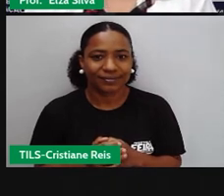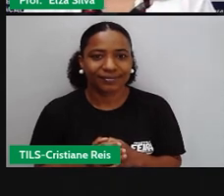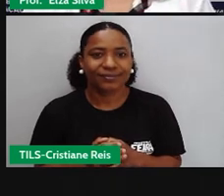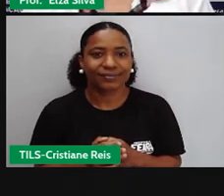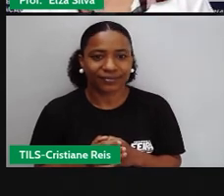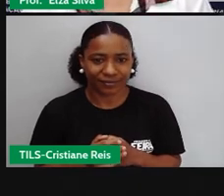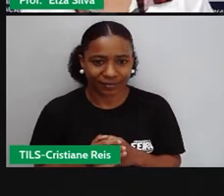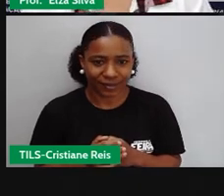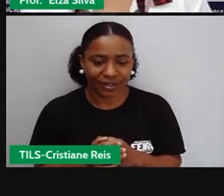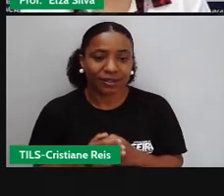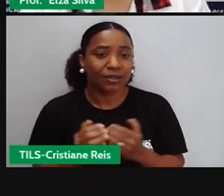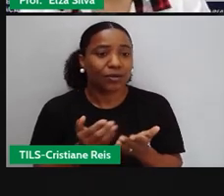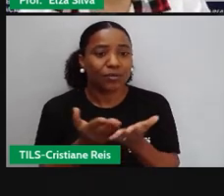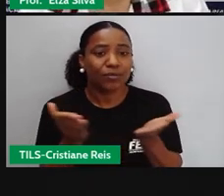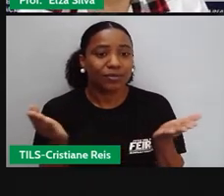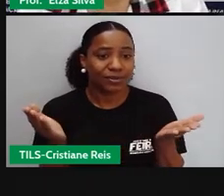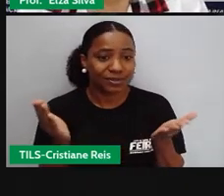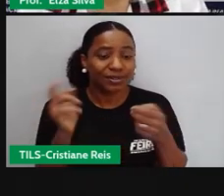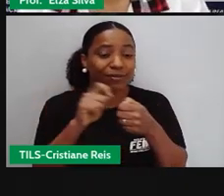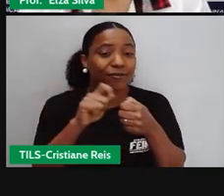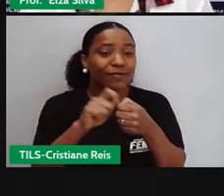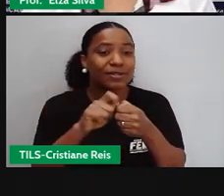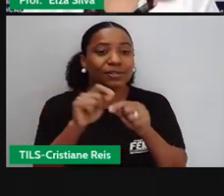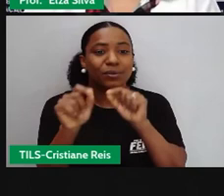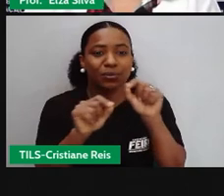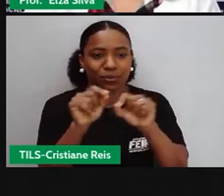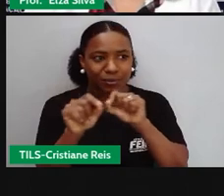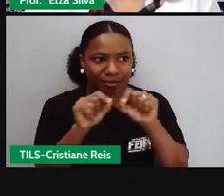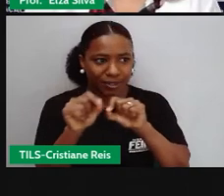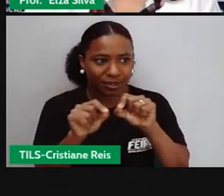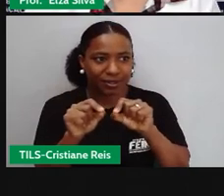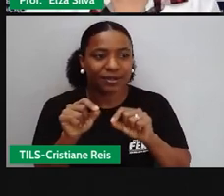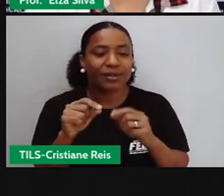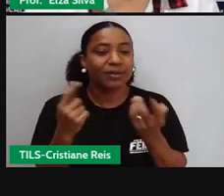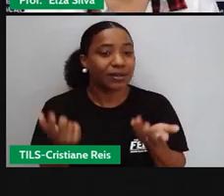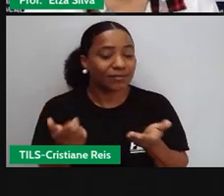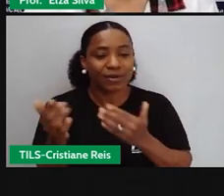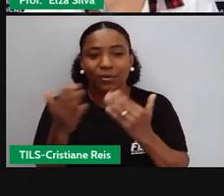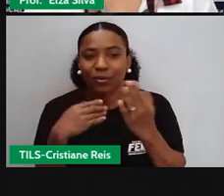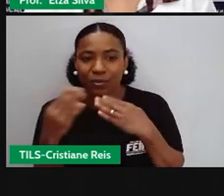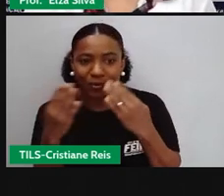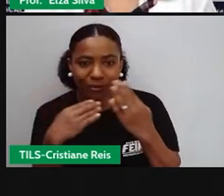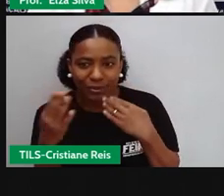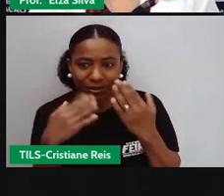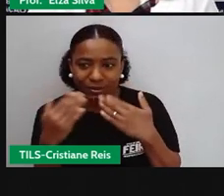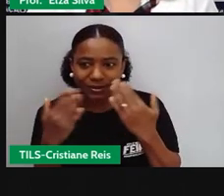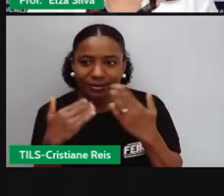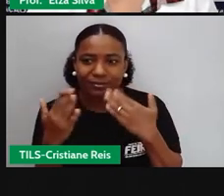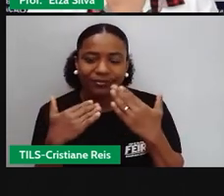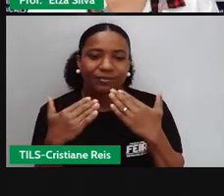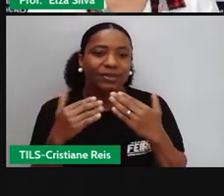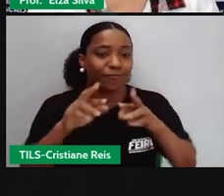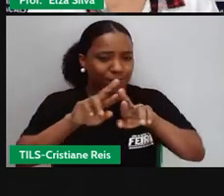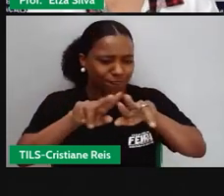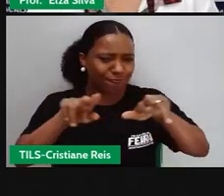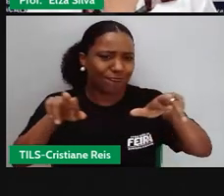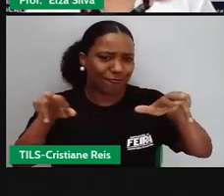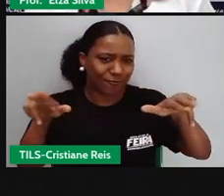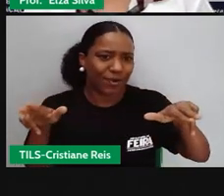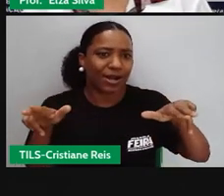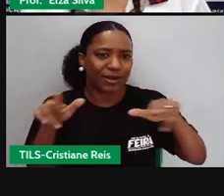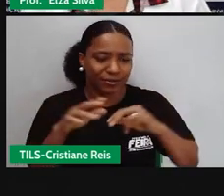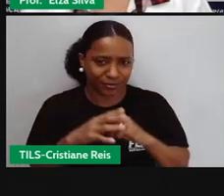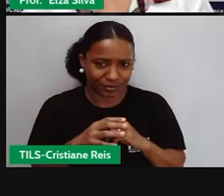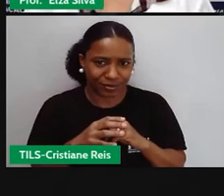Então, o que é que vocês irão fazer? Vocês vão conversar sobre os diferentes itens que